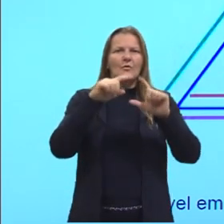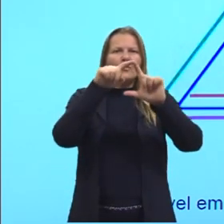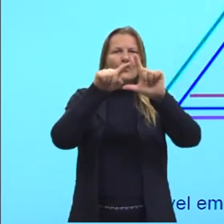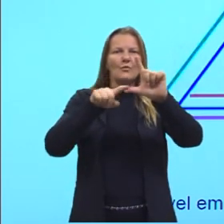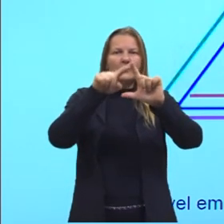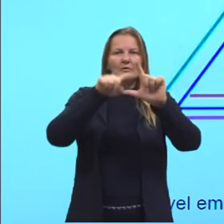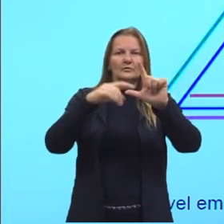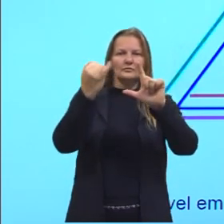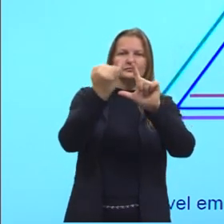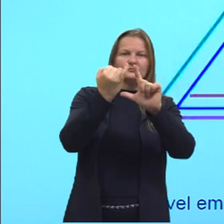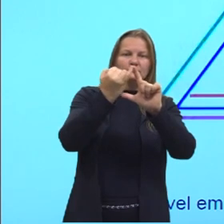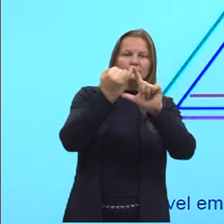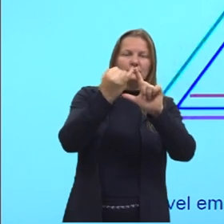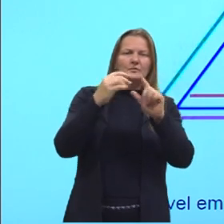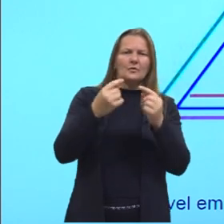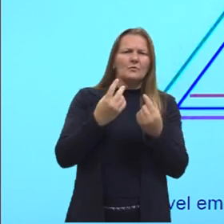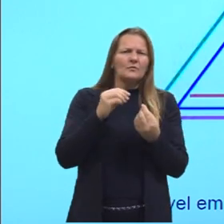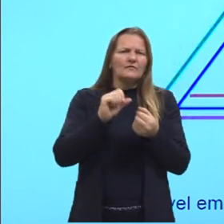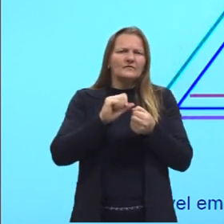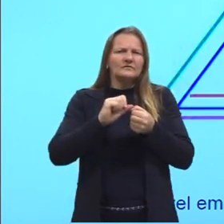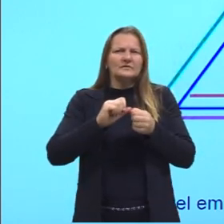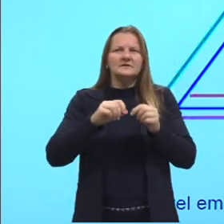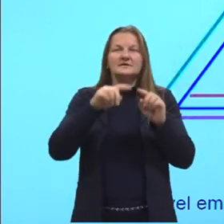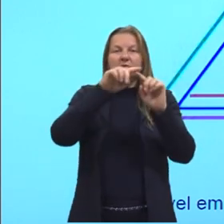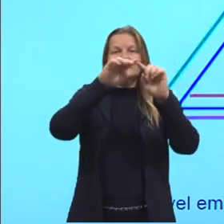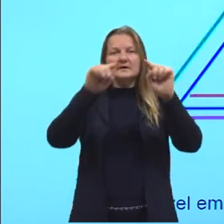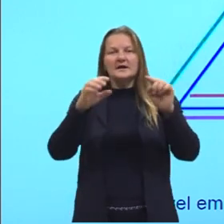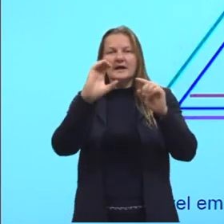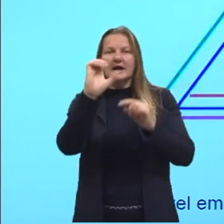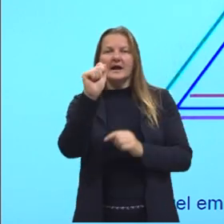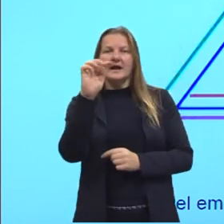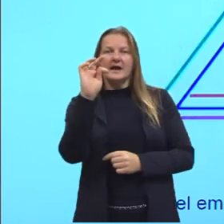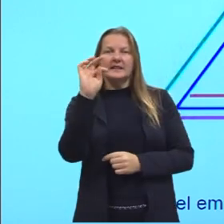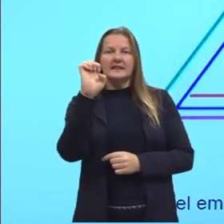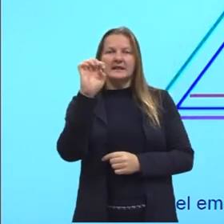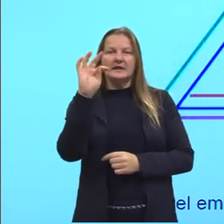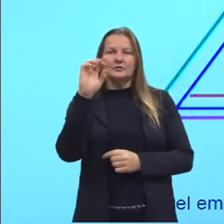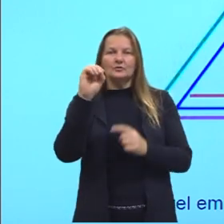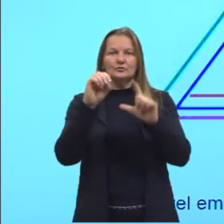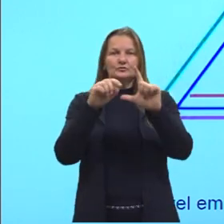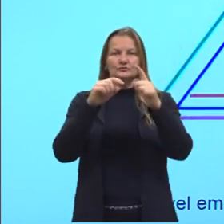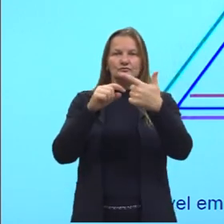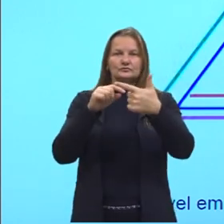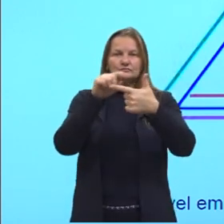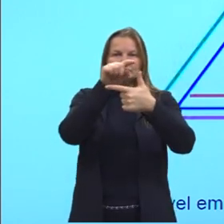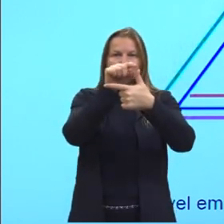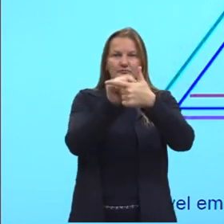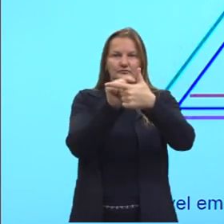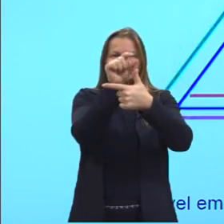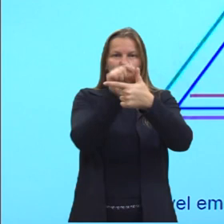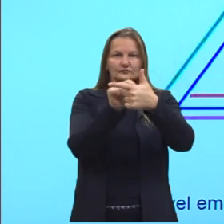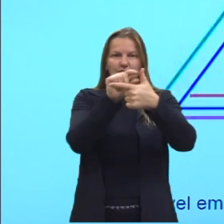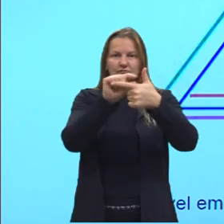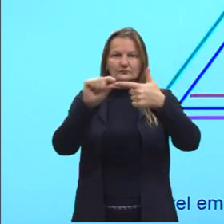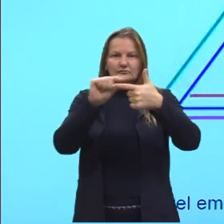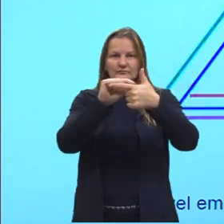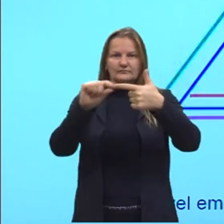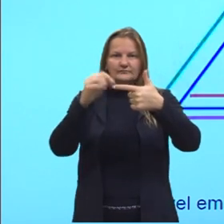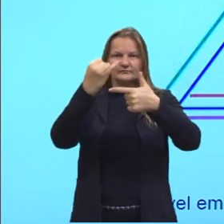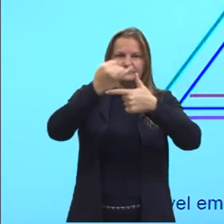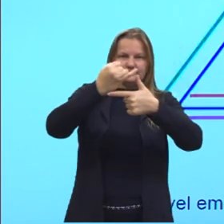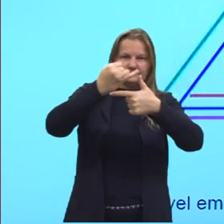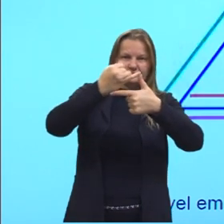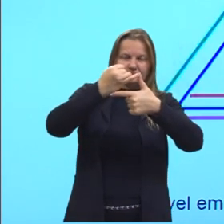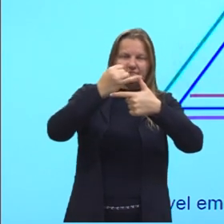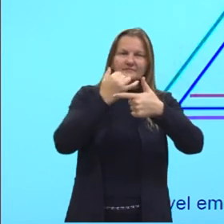graus. E os catetos, os lados que formam o ângulo de 90 graus. Nós traçamos aqui